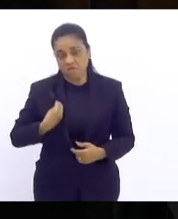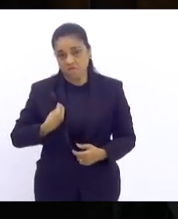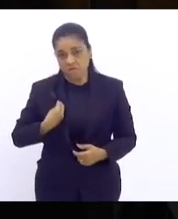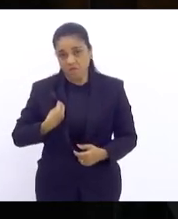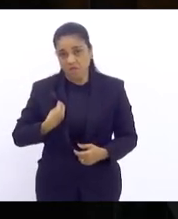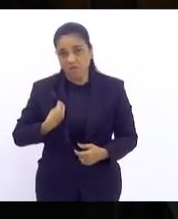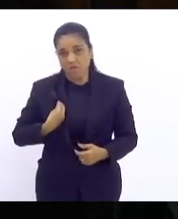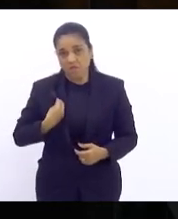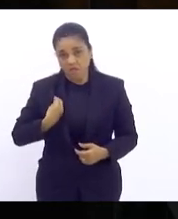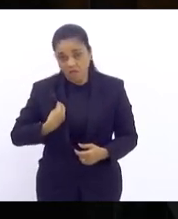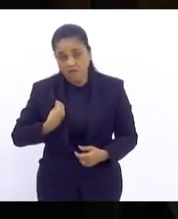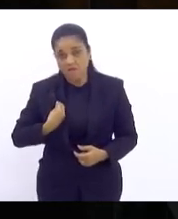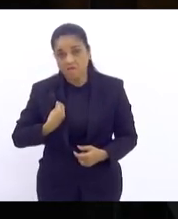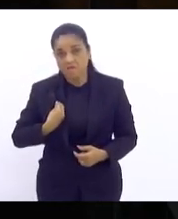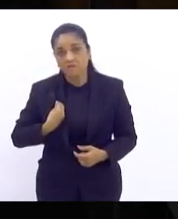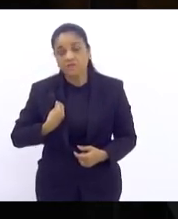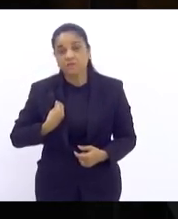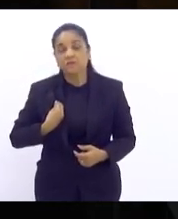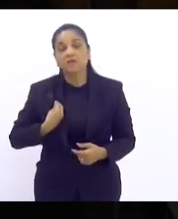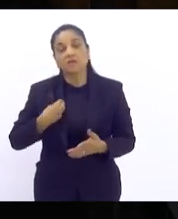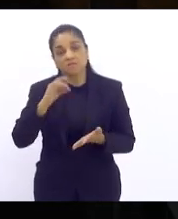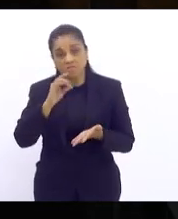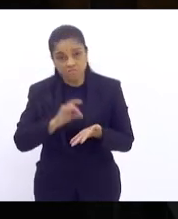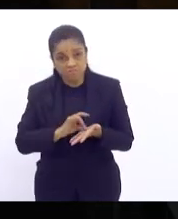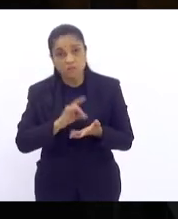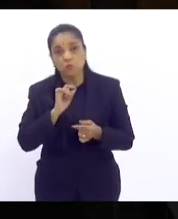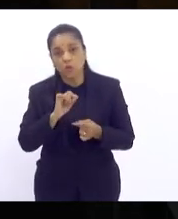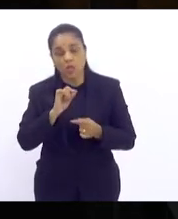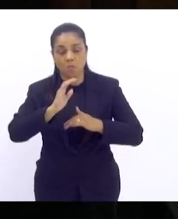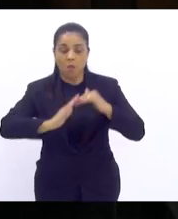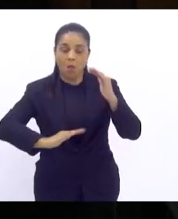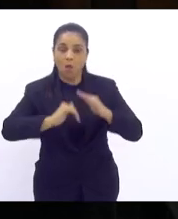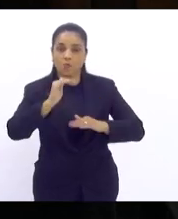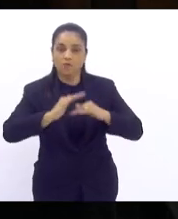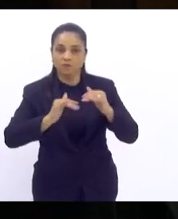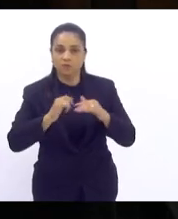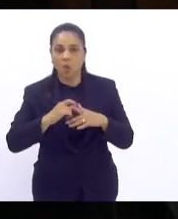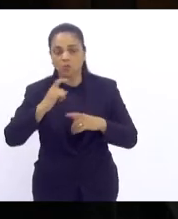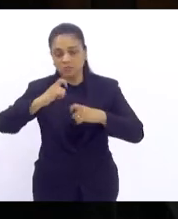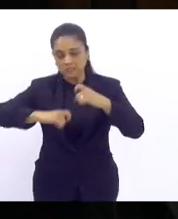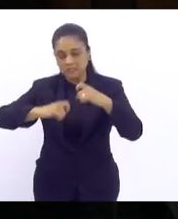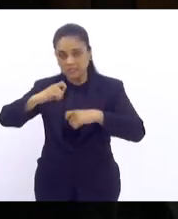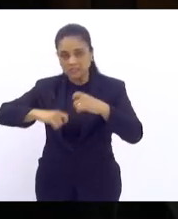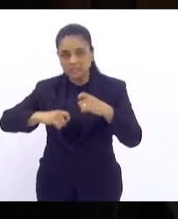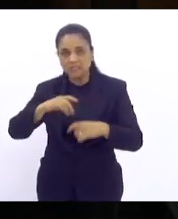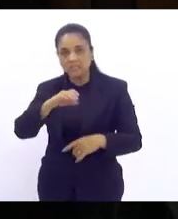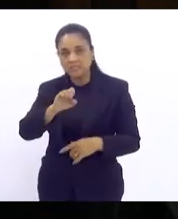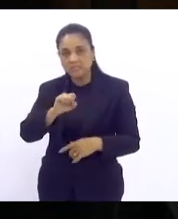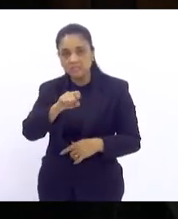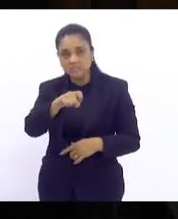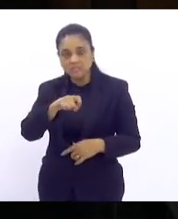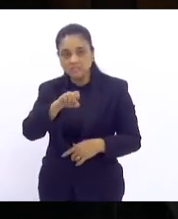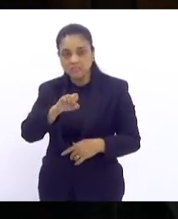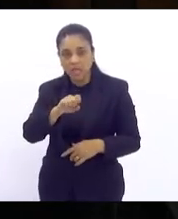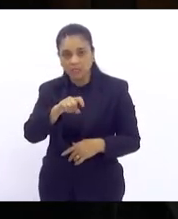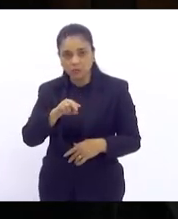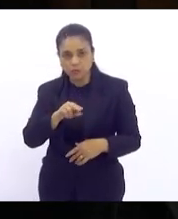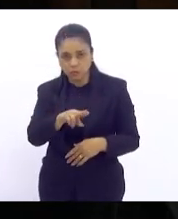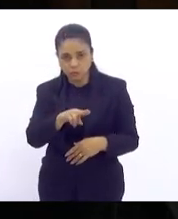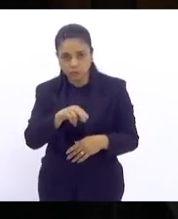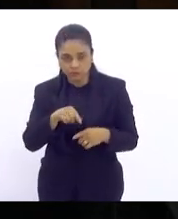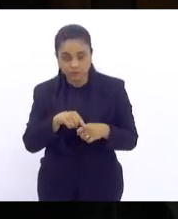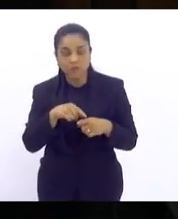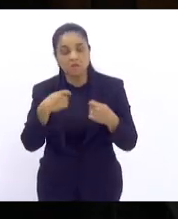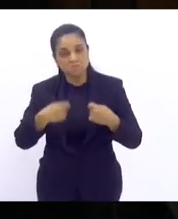subsistência é exatamente ser uma profissional do sexo então esse é um debate que a gente precisa fazer de maneira